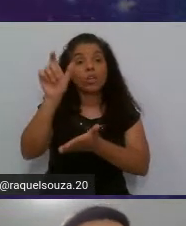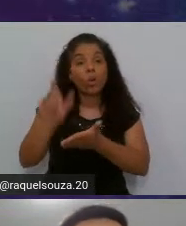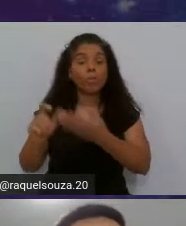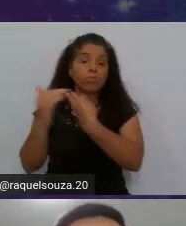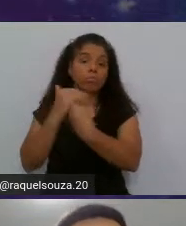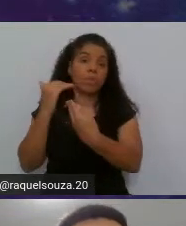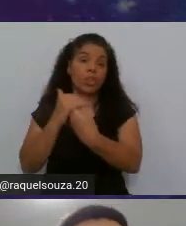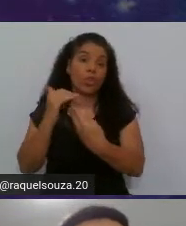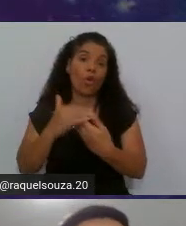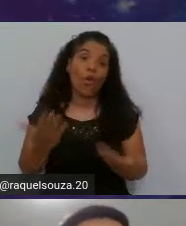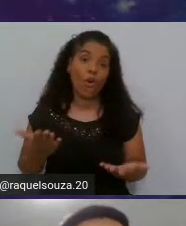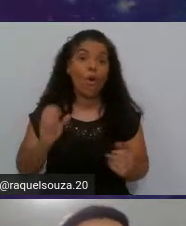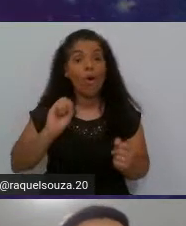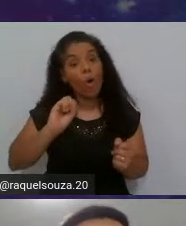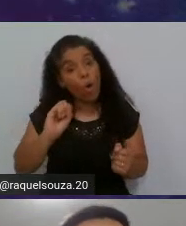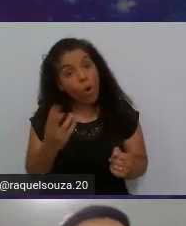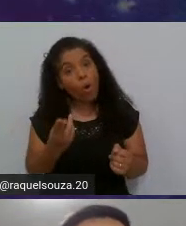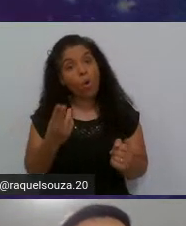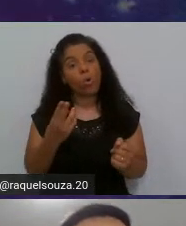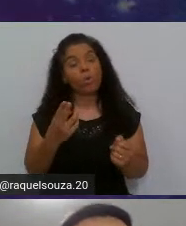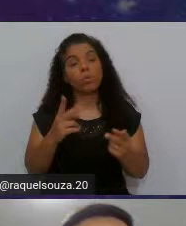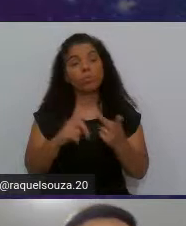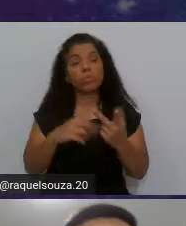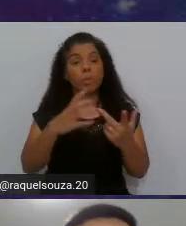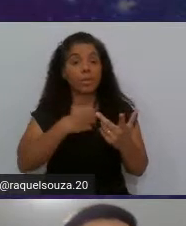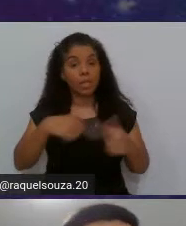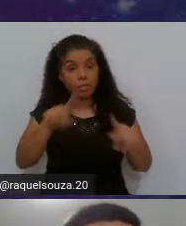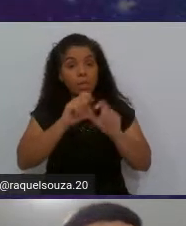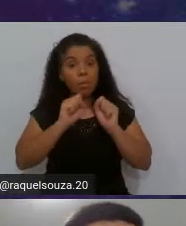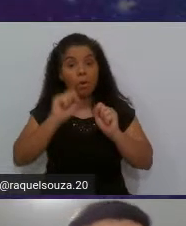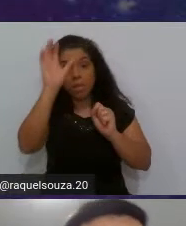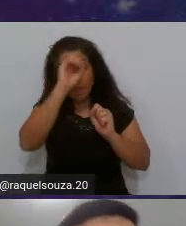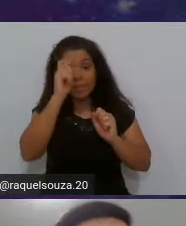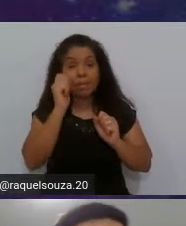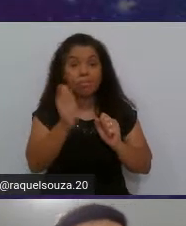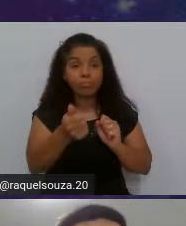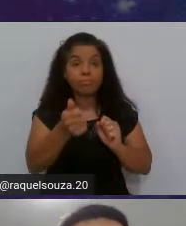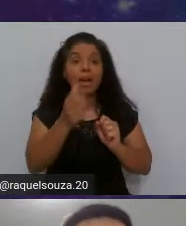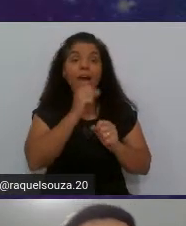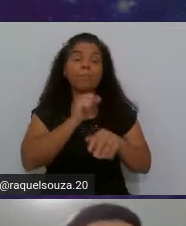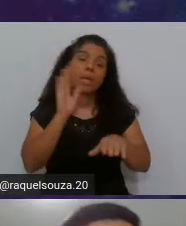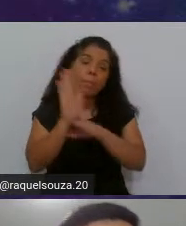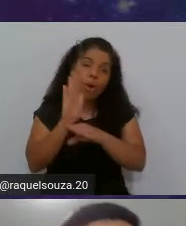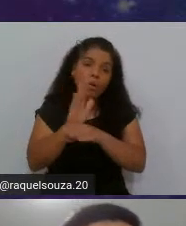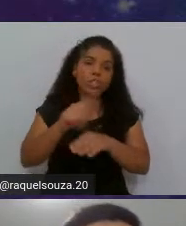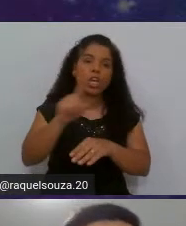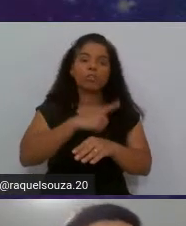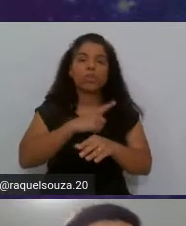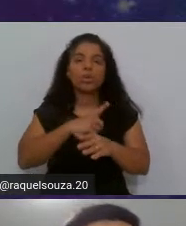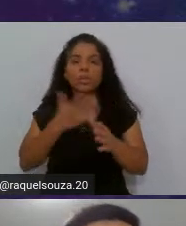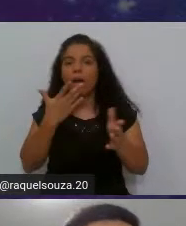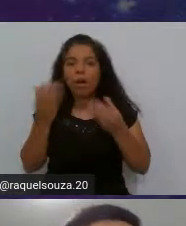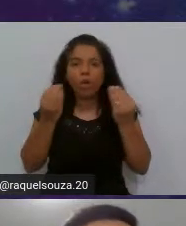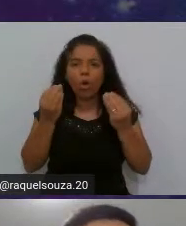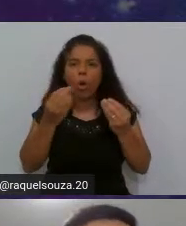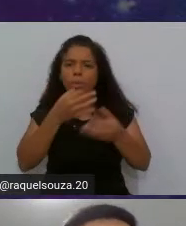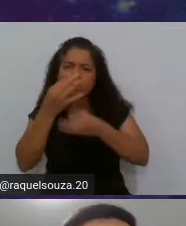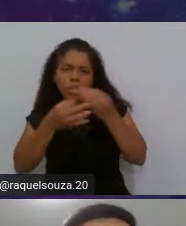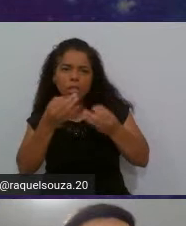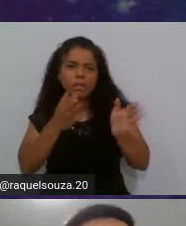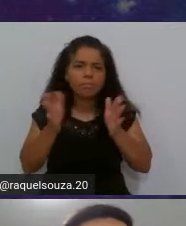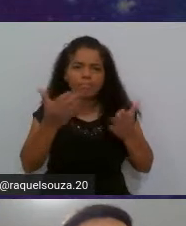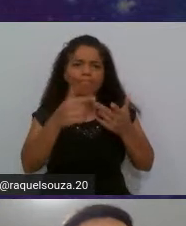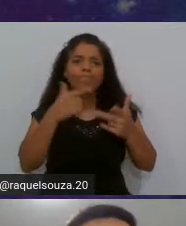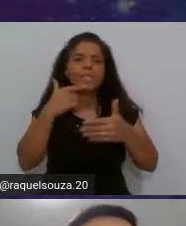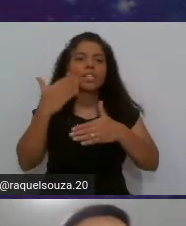entendeu? Ou, de maneira que você possa aprender mais rápido, que ele possa te ajudar a cortar caminhos, e te encaminhar